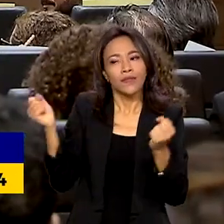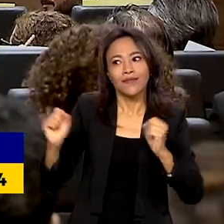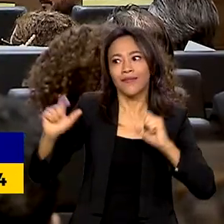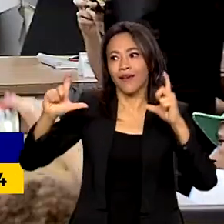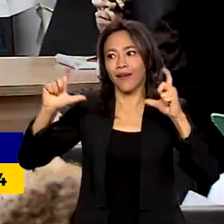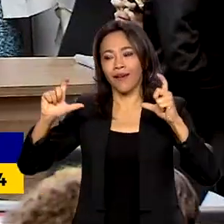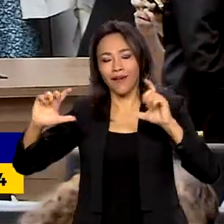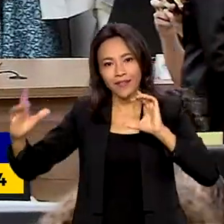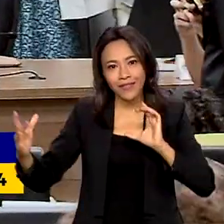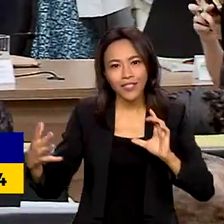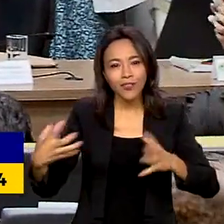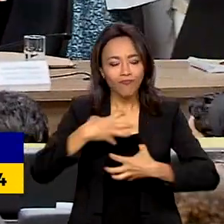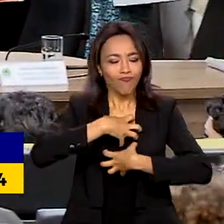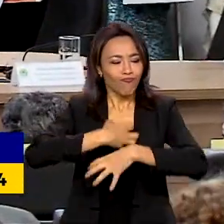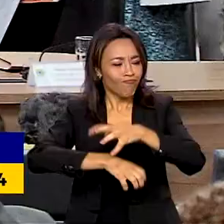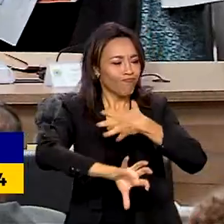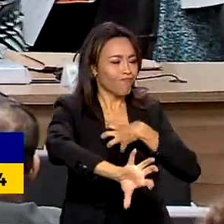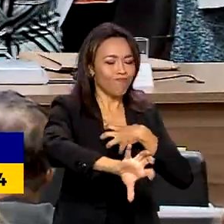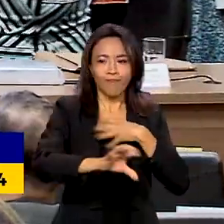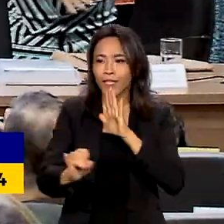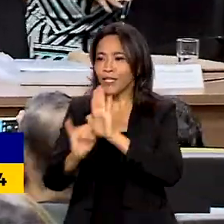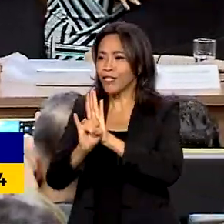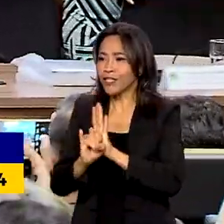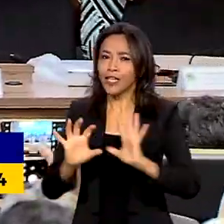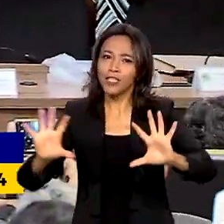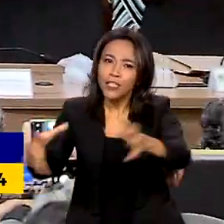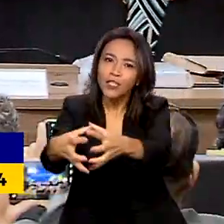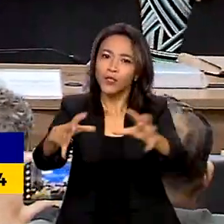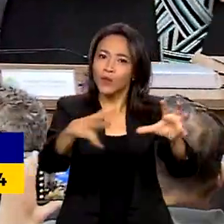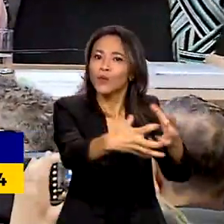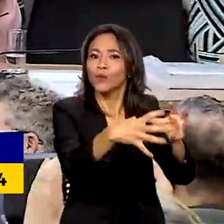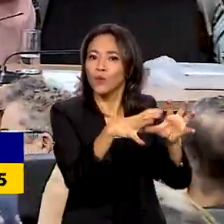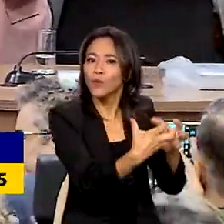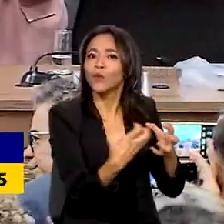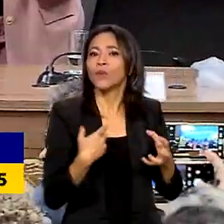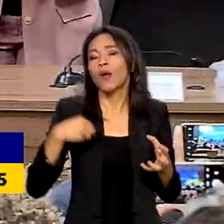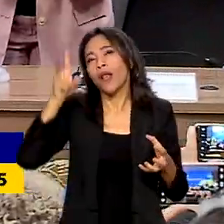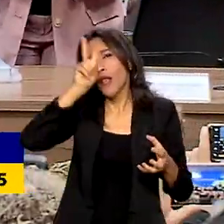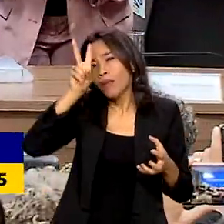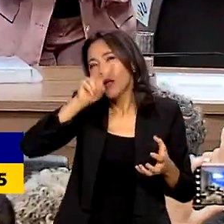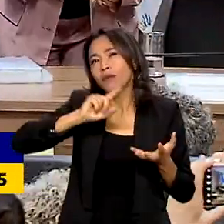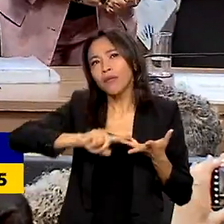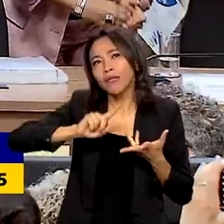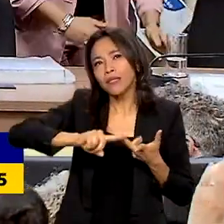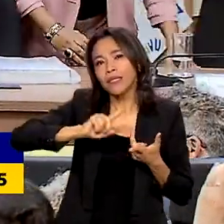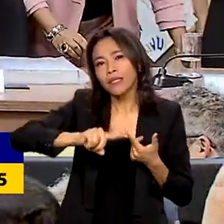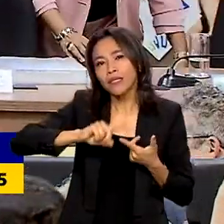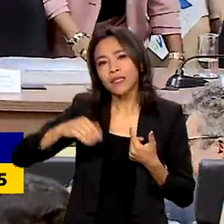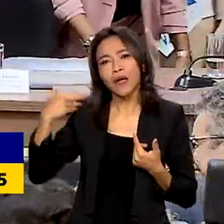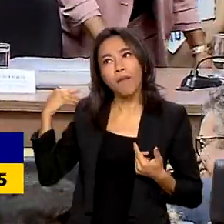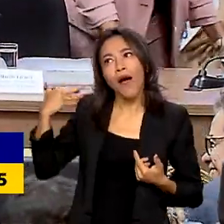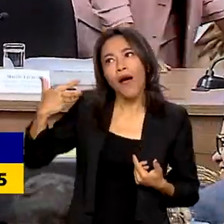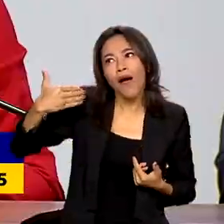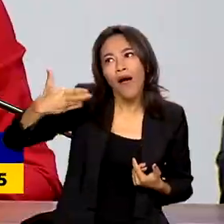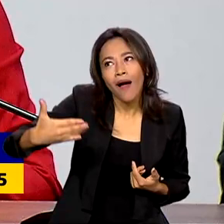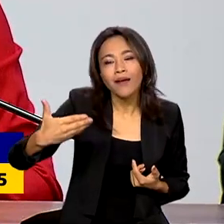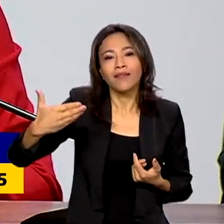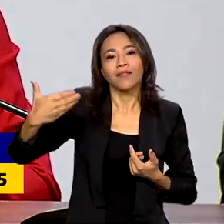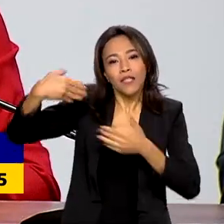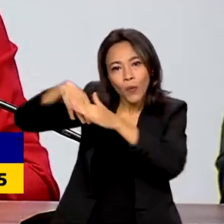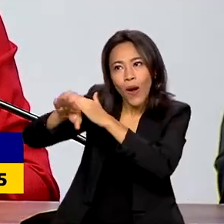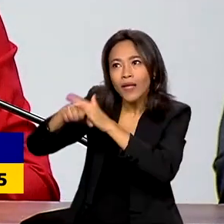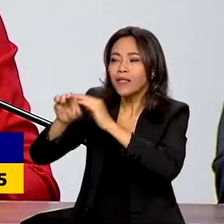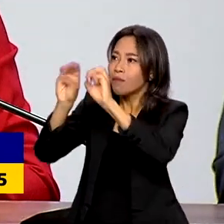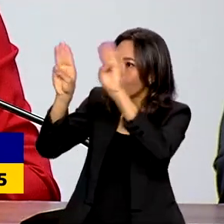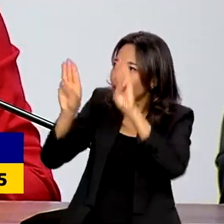laços de pertencimentos nesses grupos, a partir de memórias vividas e de acervos. Esse é um